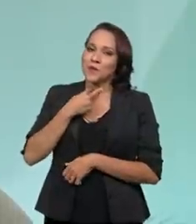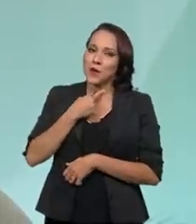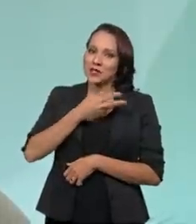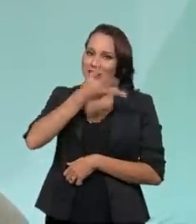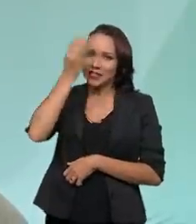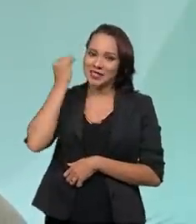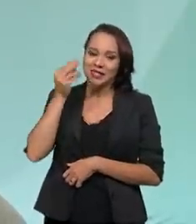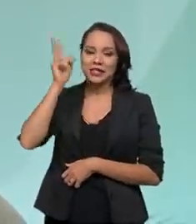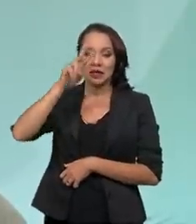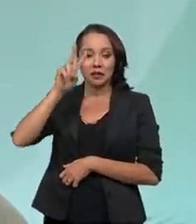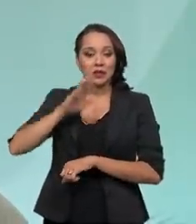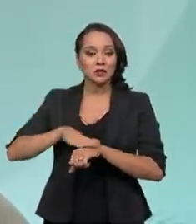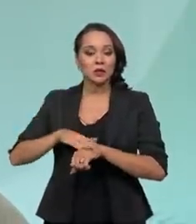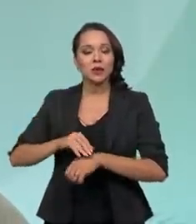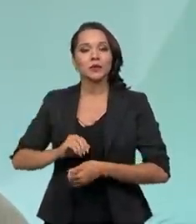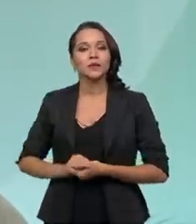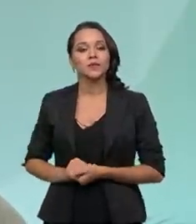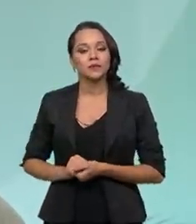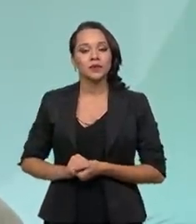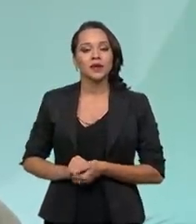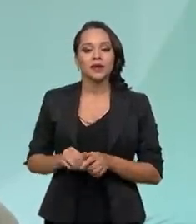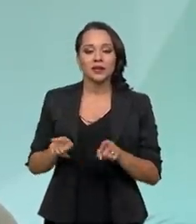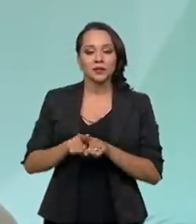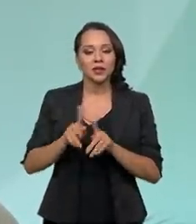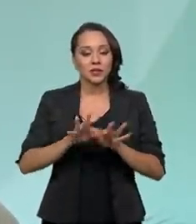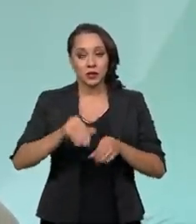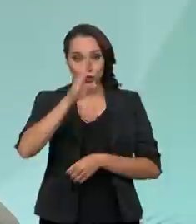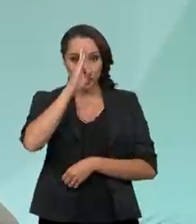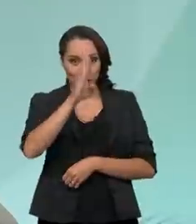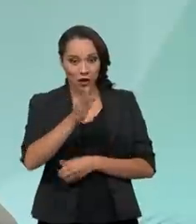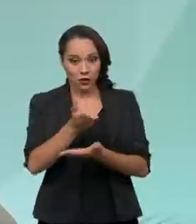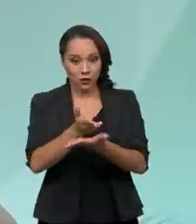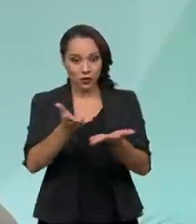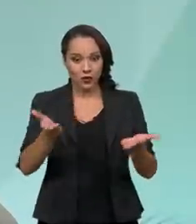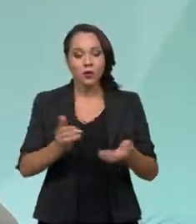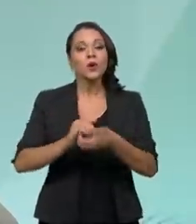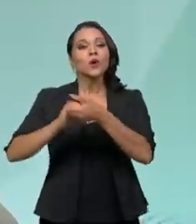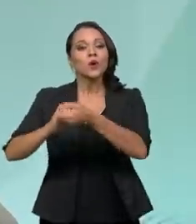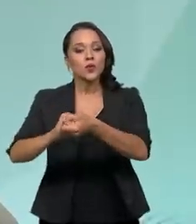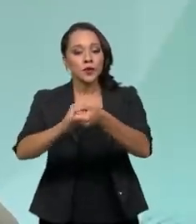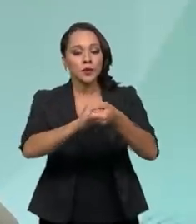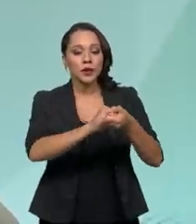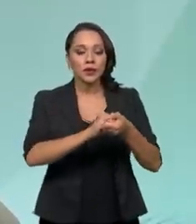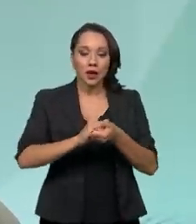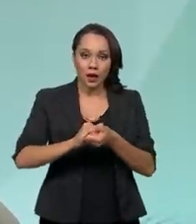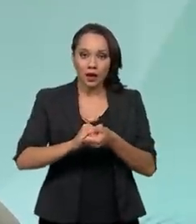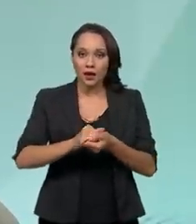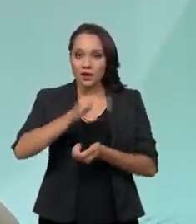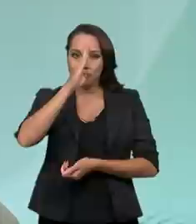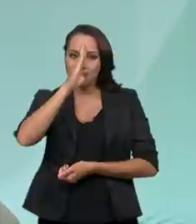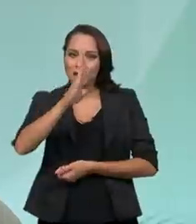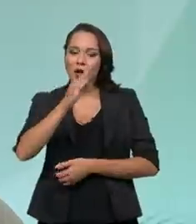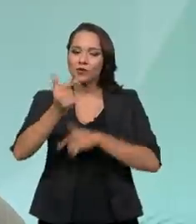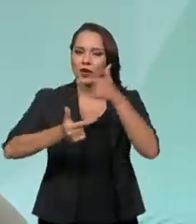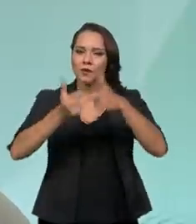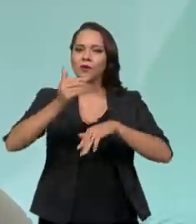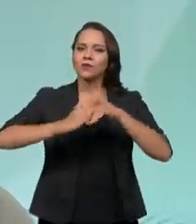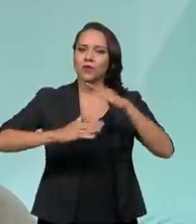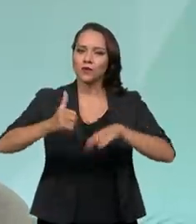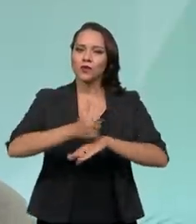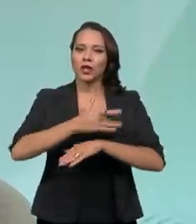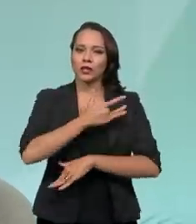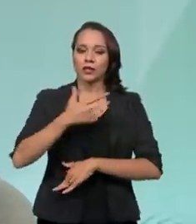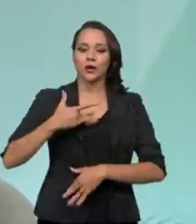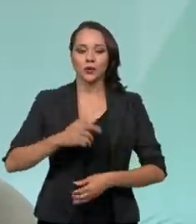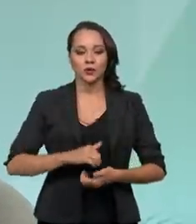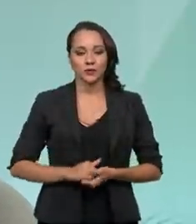de fazer neste momento. Fazer de uma maneira direta, cumprimentar e destacar o trabalho dos profissionais de saúde.